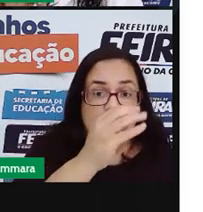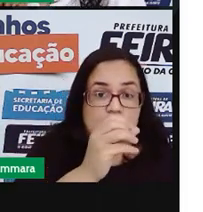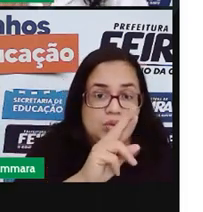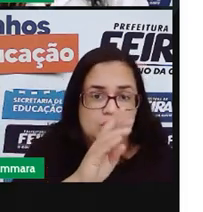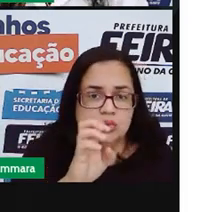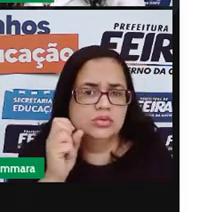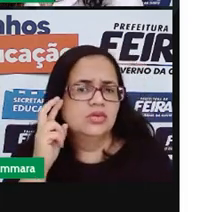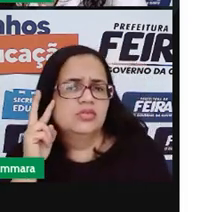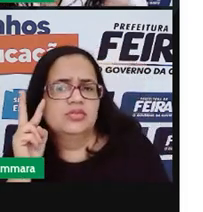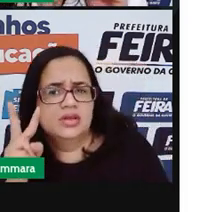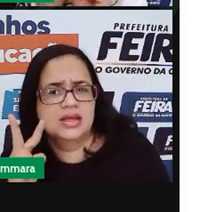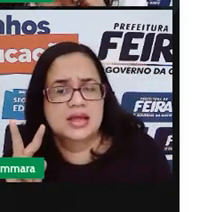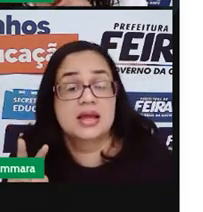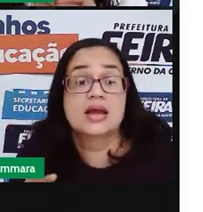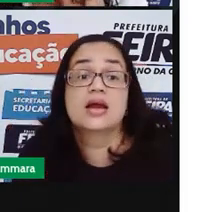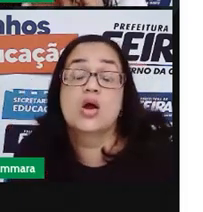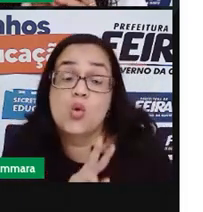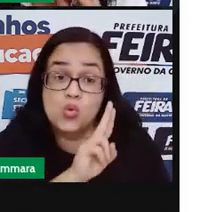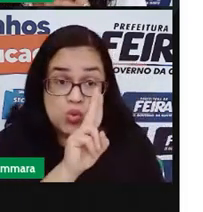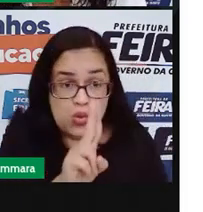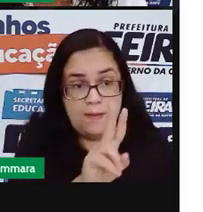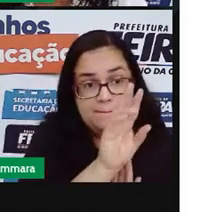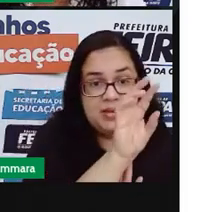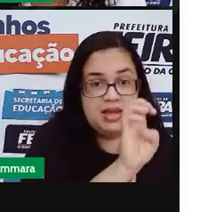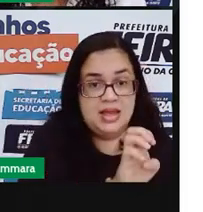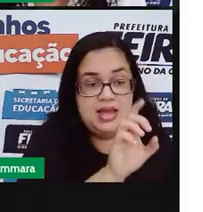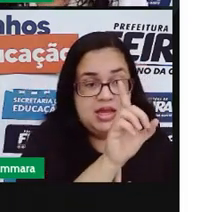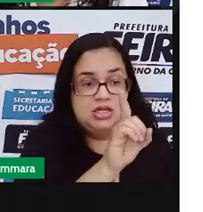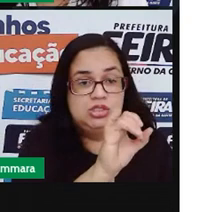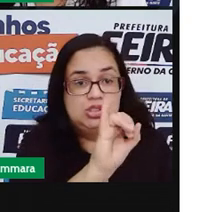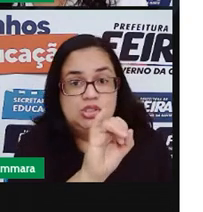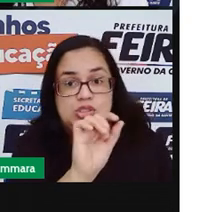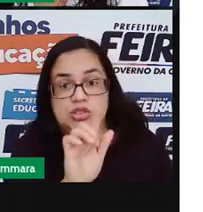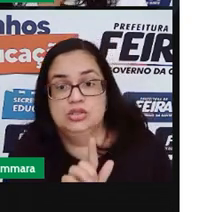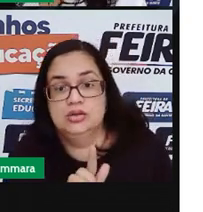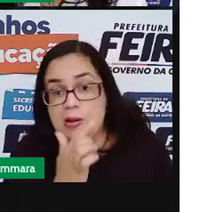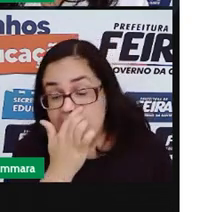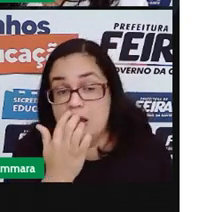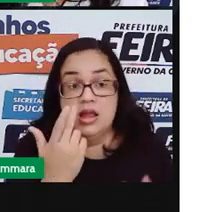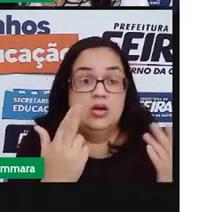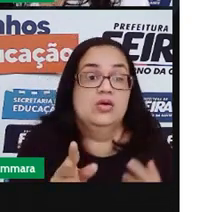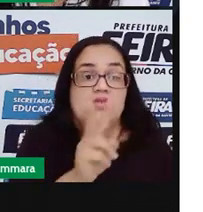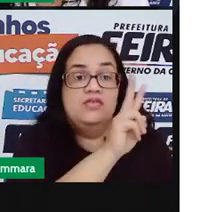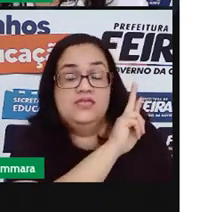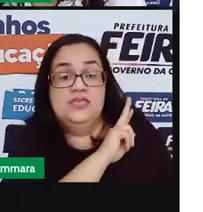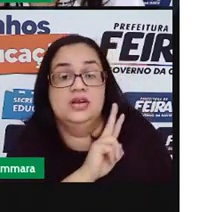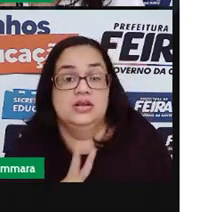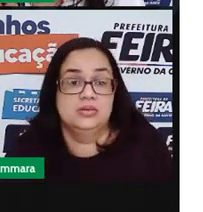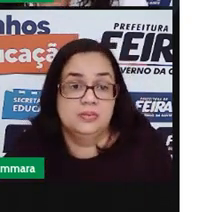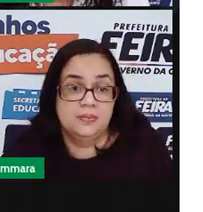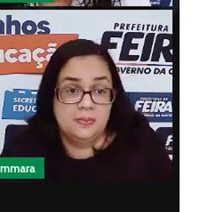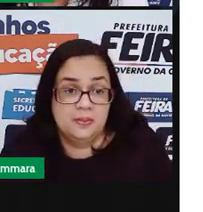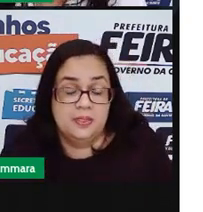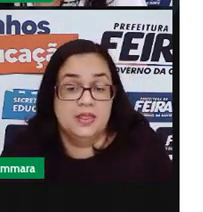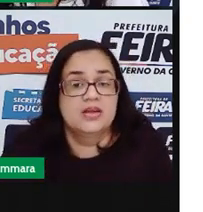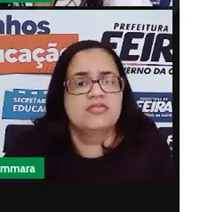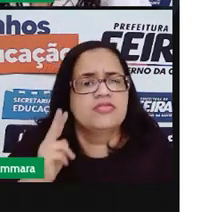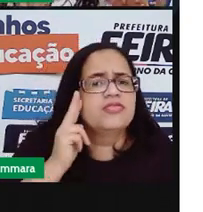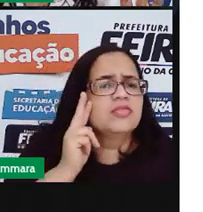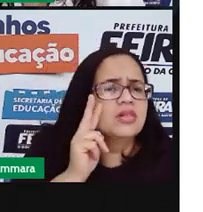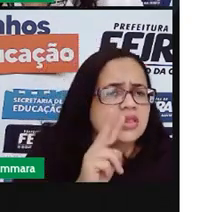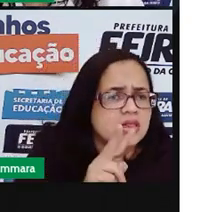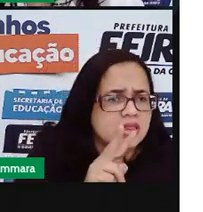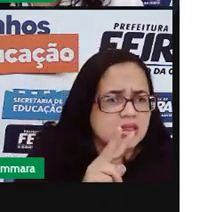Fique por dentro. O nome Edil é o mesmo que vereador. Então, quando você vê